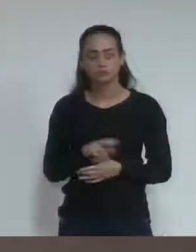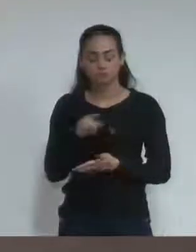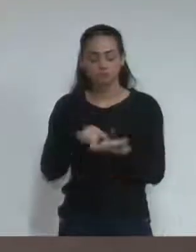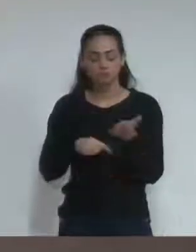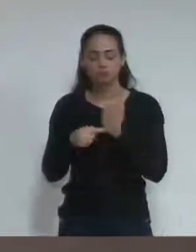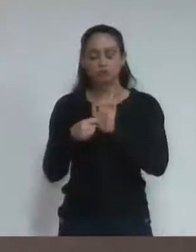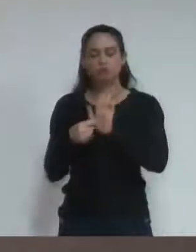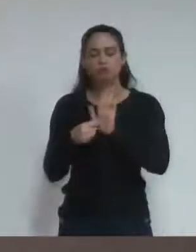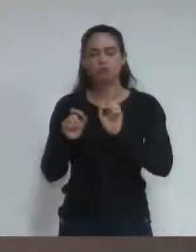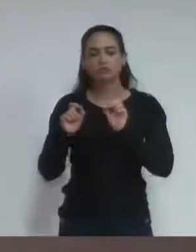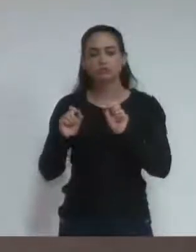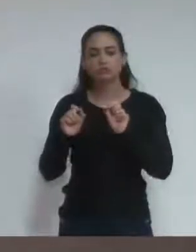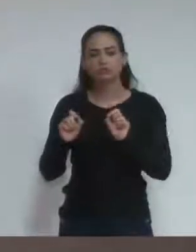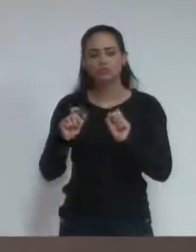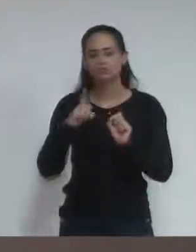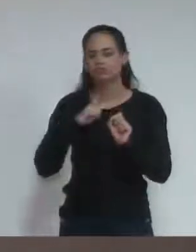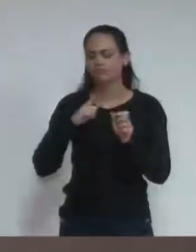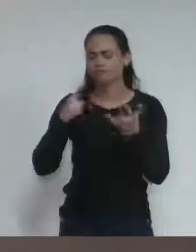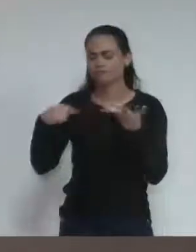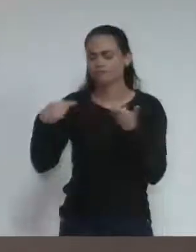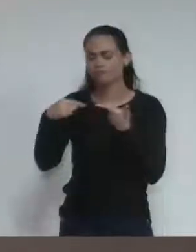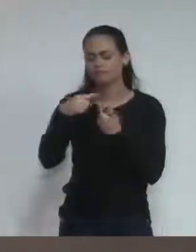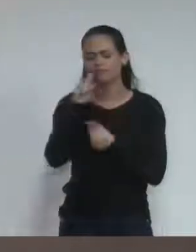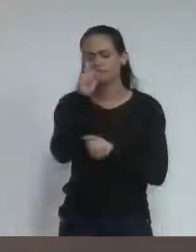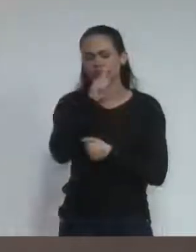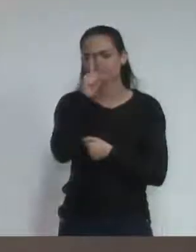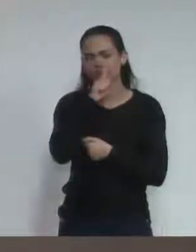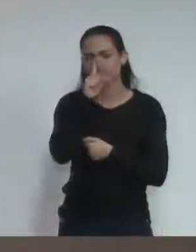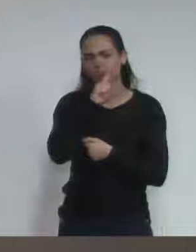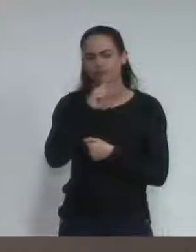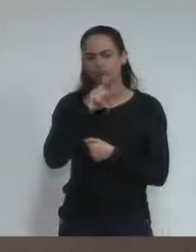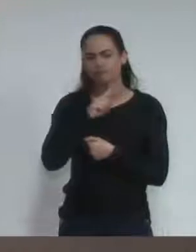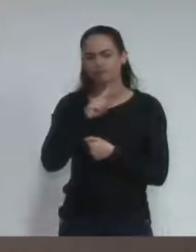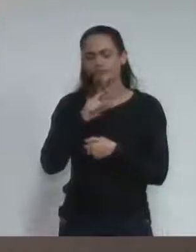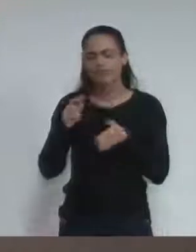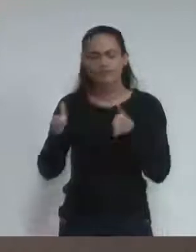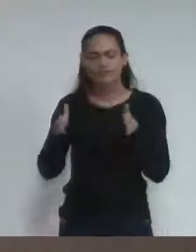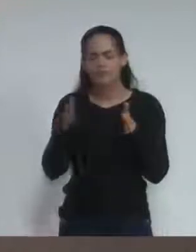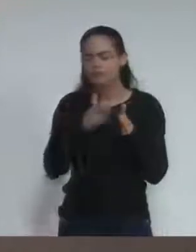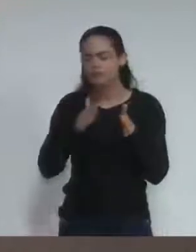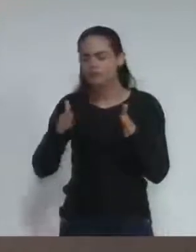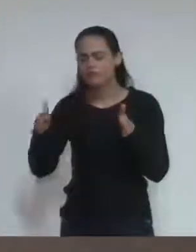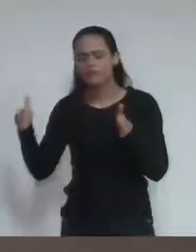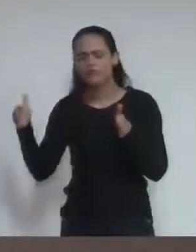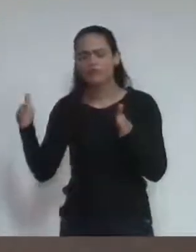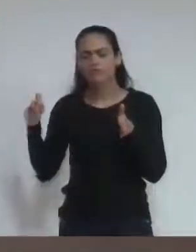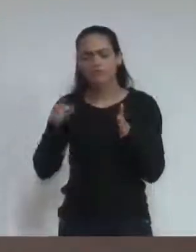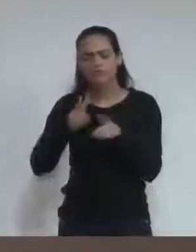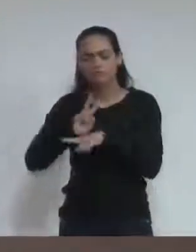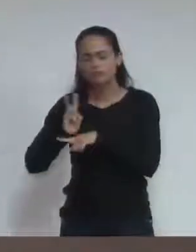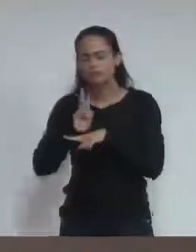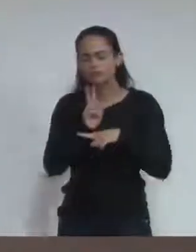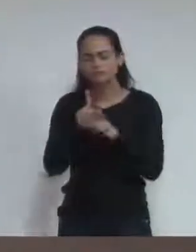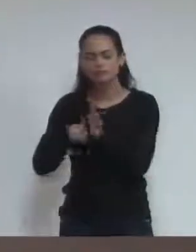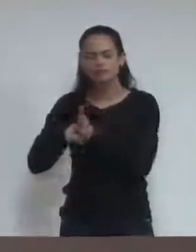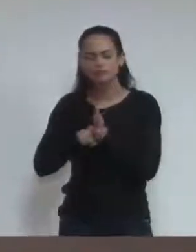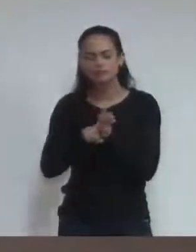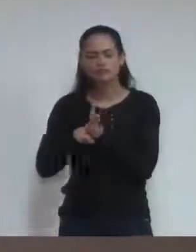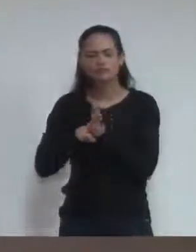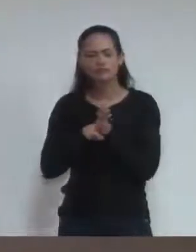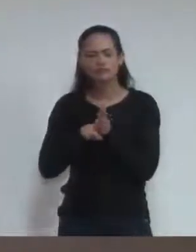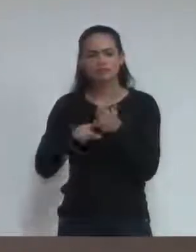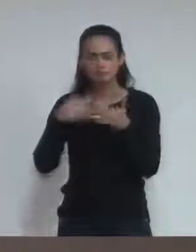baseia-se num conjunto das irregularidades contratadas no curso dessa fiscalização e registrada ao longo do presente relatório,